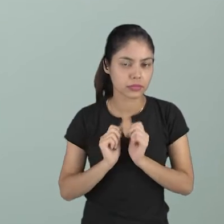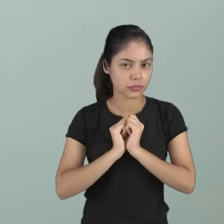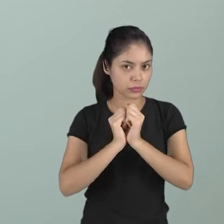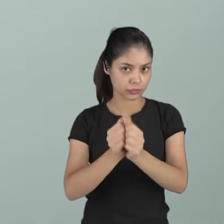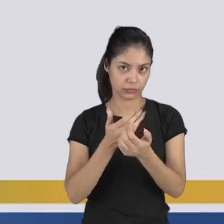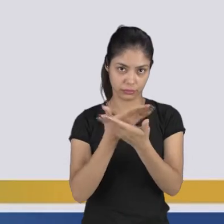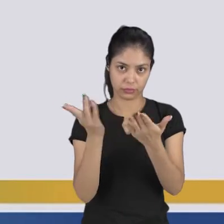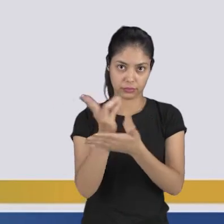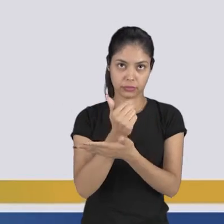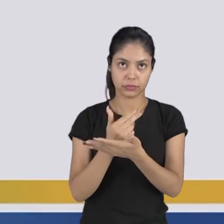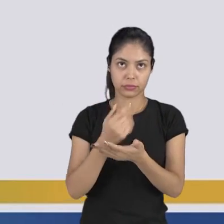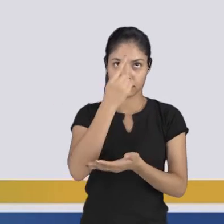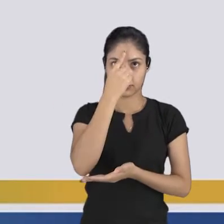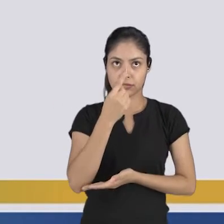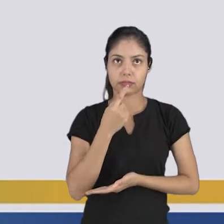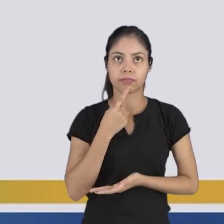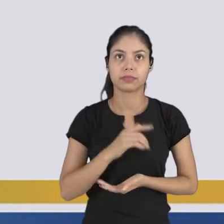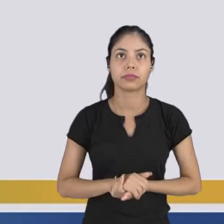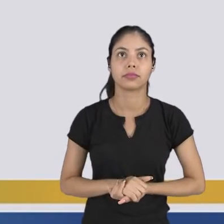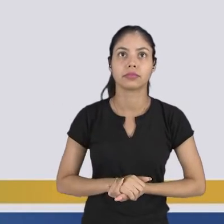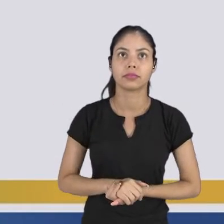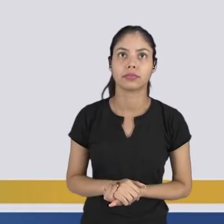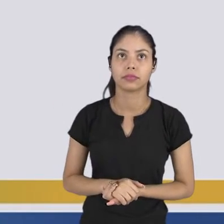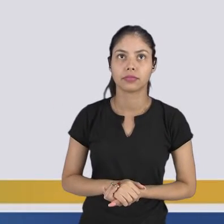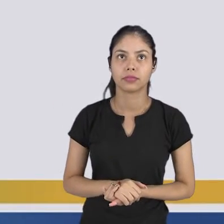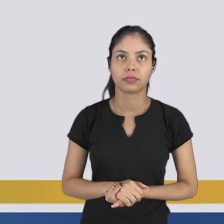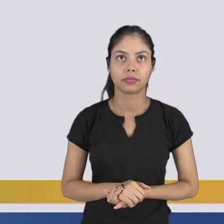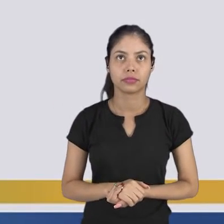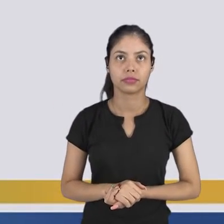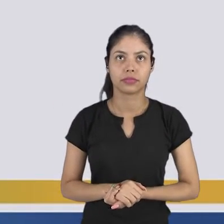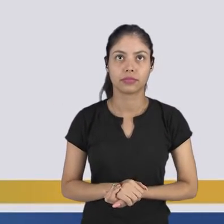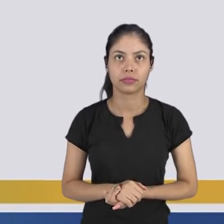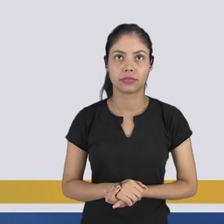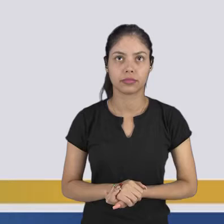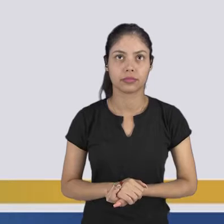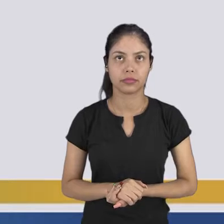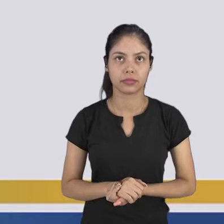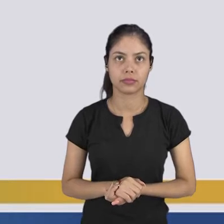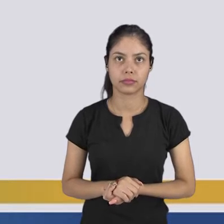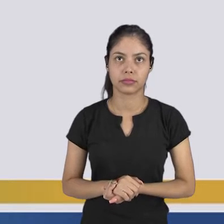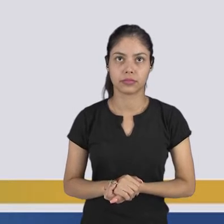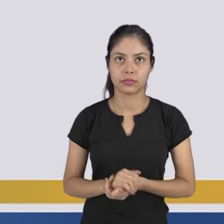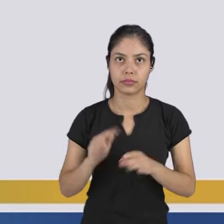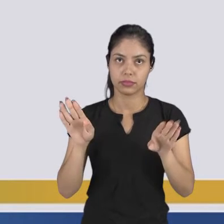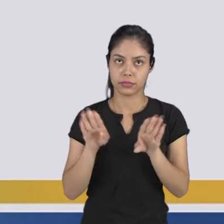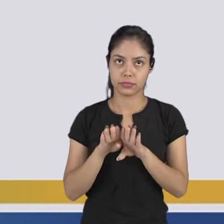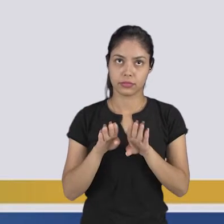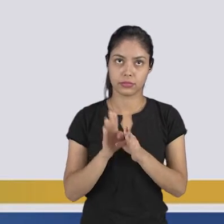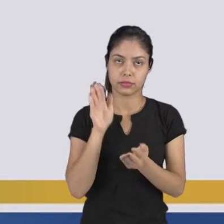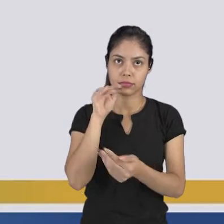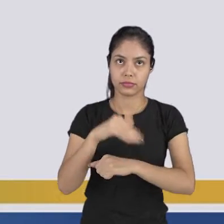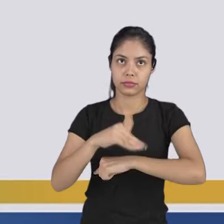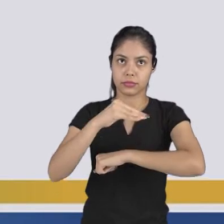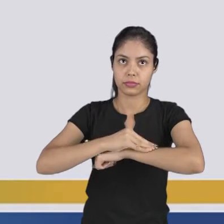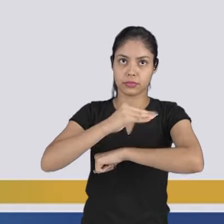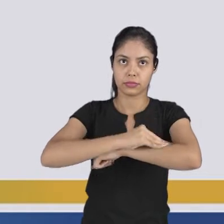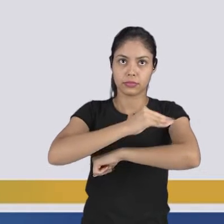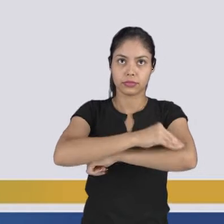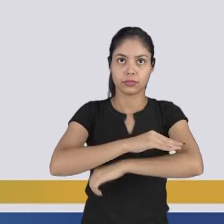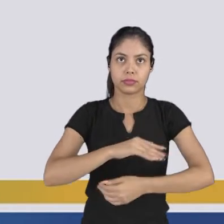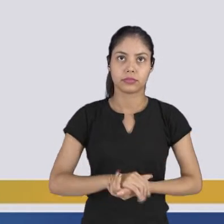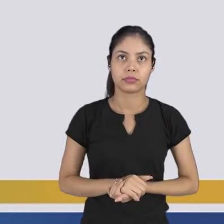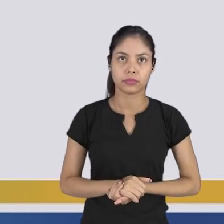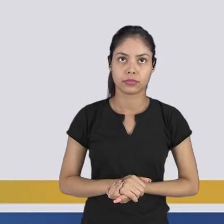desse desenho. Observe aqui, eu tenho o desenho de um sapo, mas quantas pessoas fizeram parte dessa